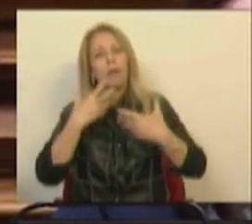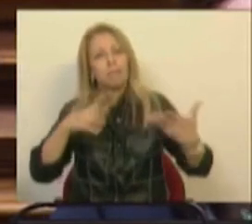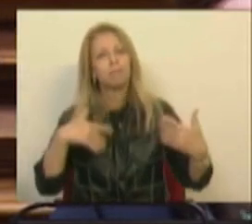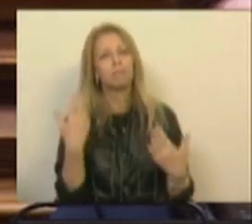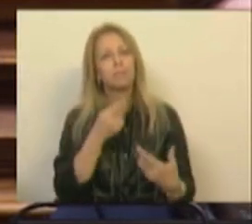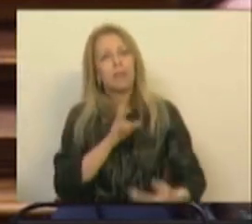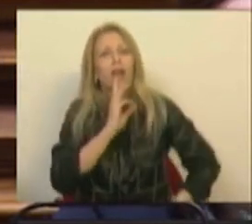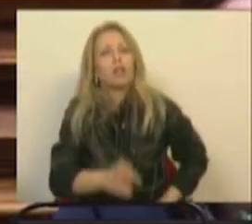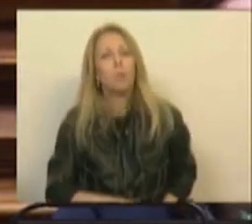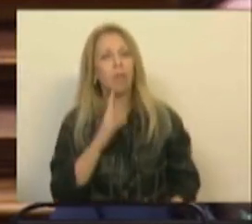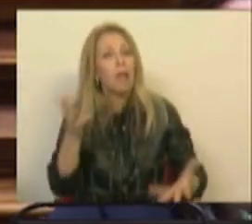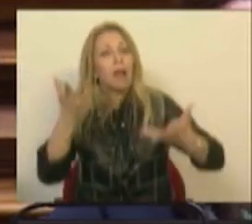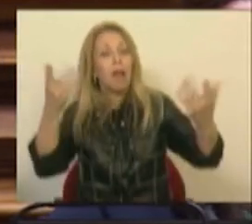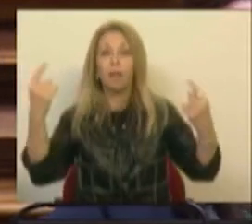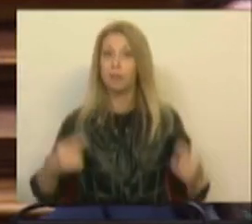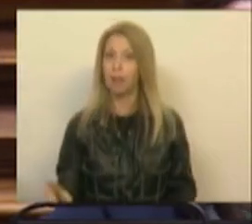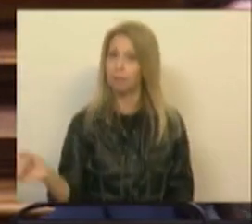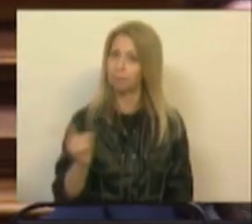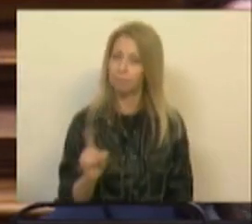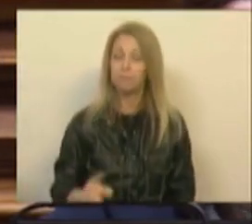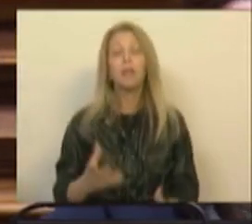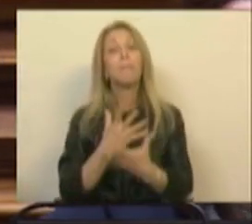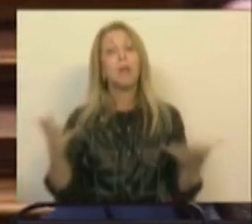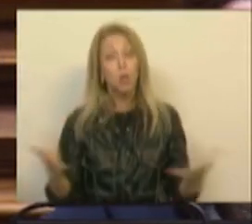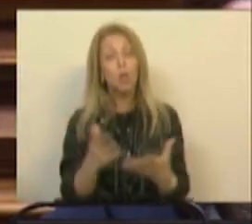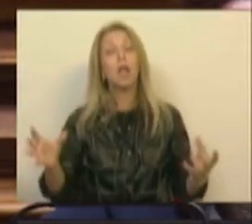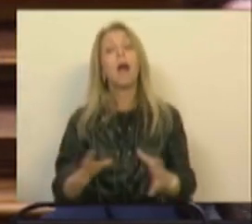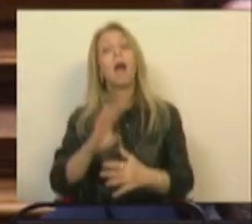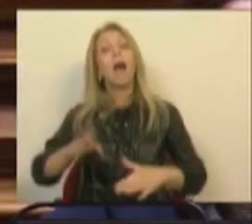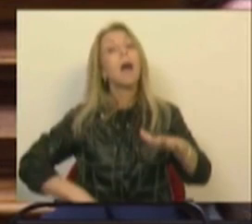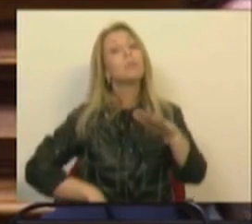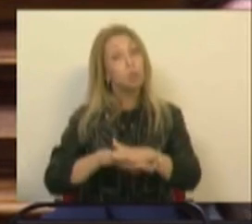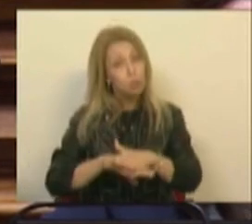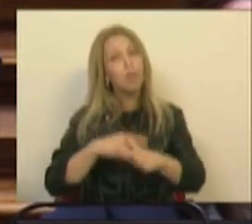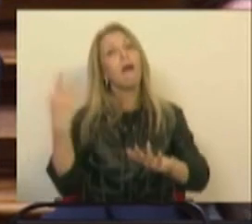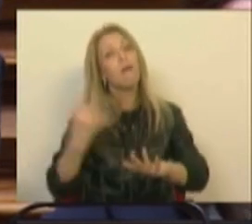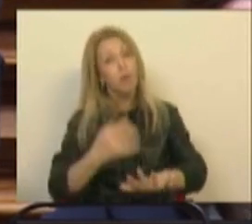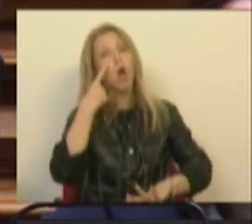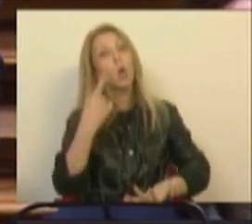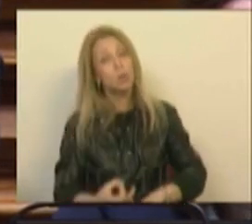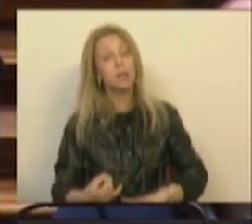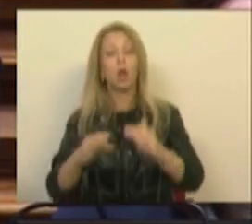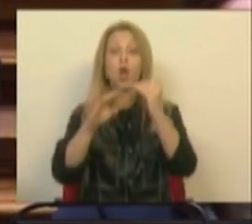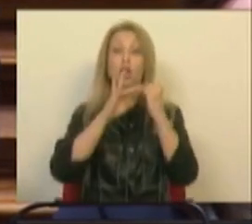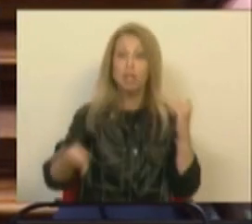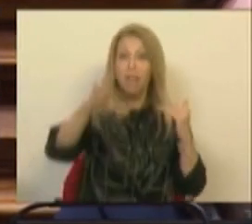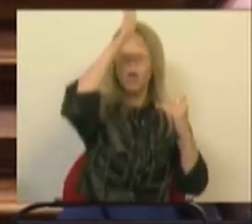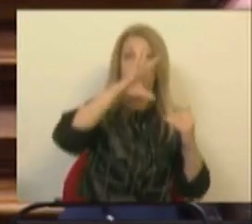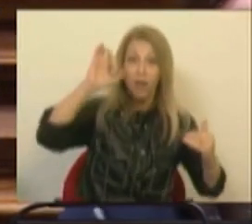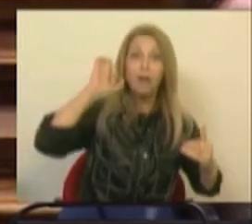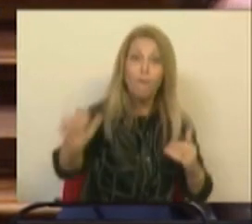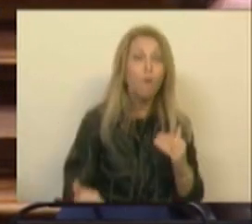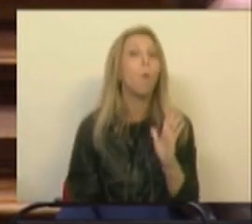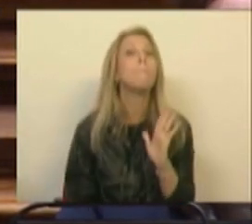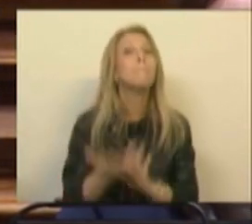de um Governo em maioria absoluta reconhecer que até agora foi o mais instável dos seus Governos, isso sim interessa aos portugueses e às portuguesas